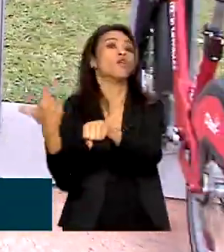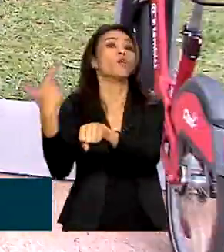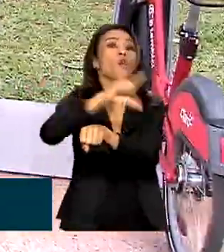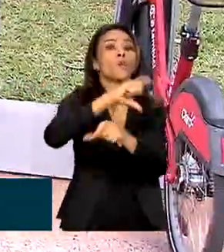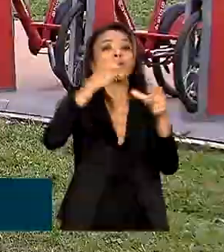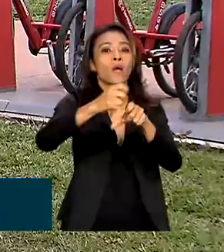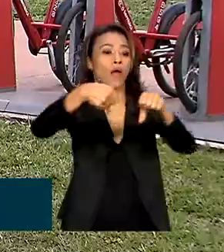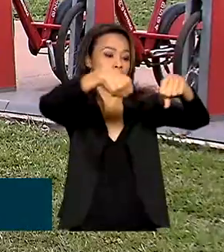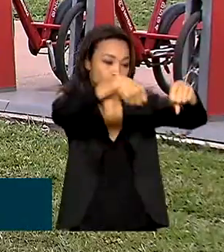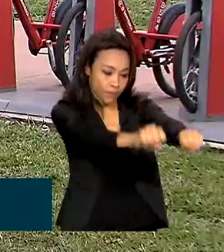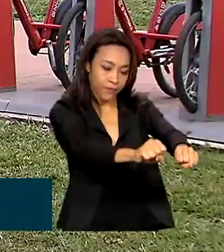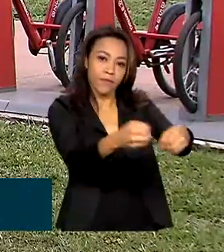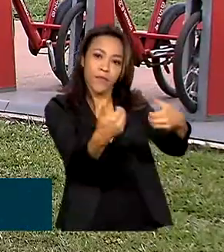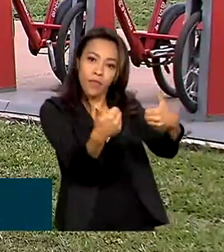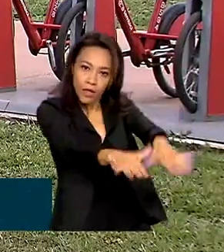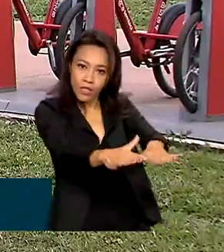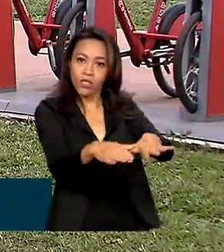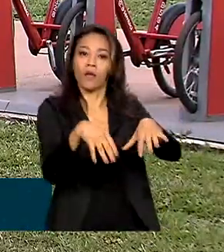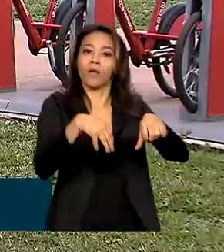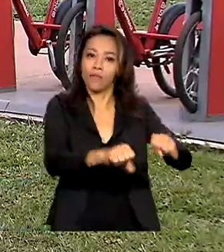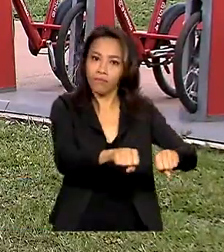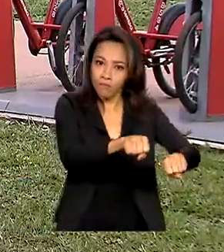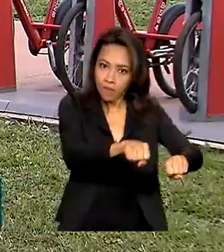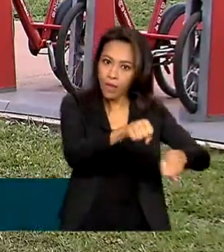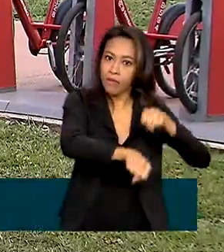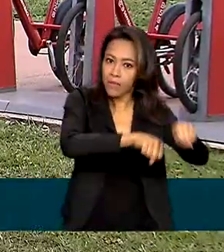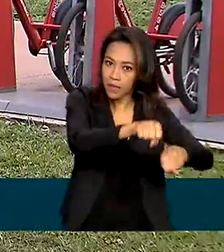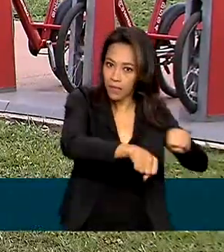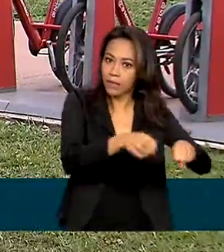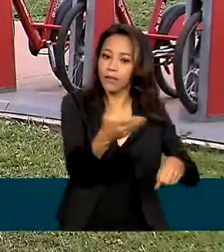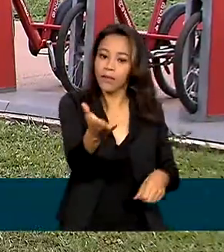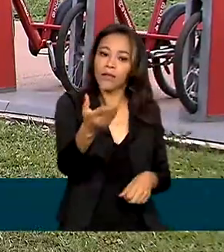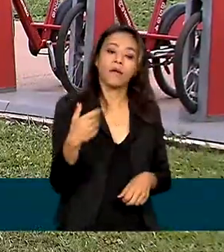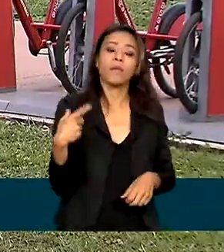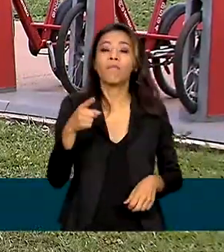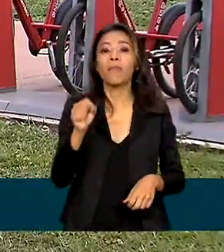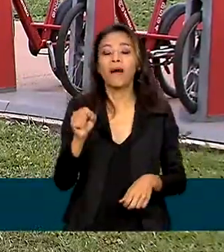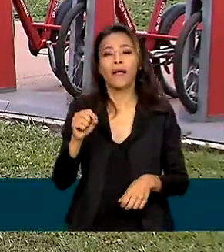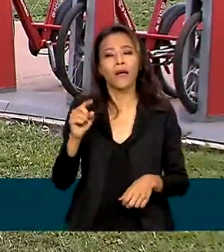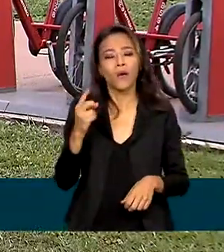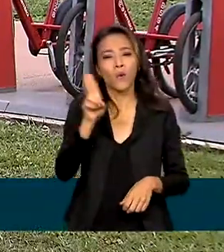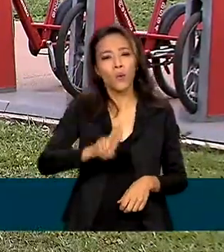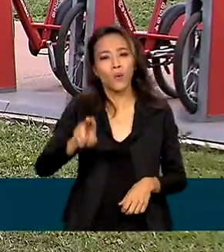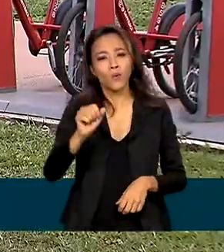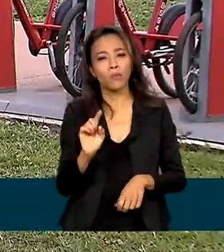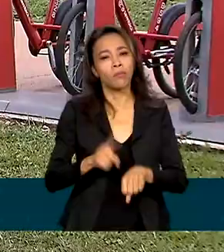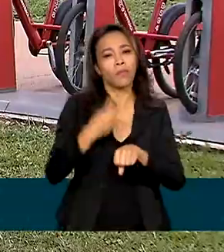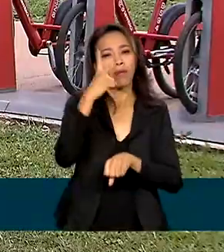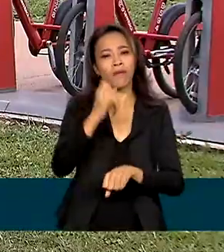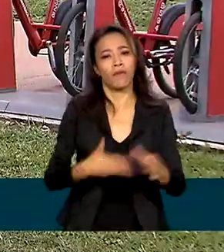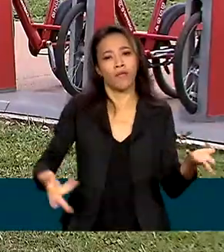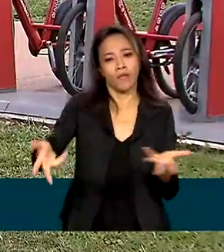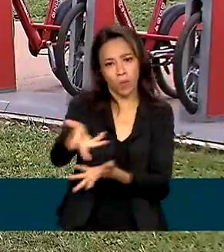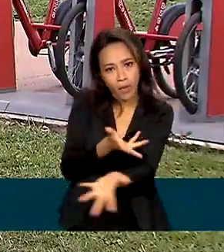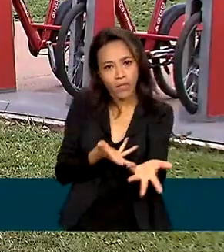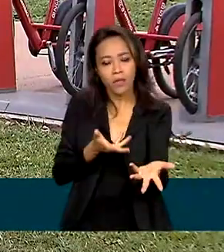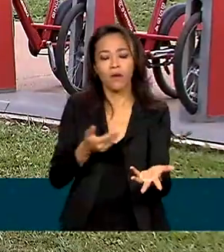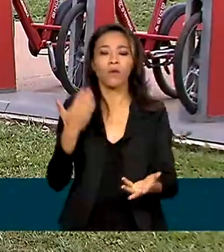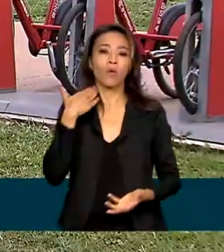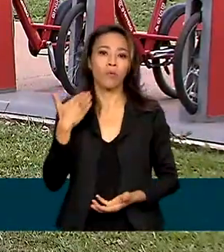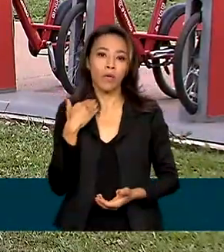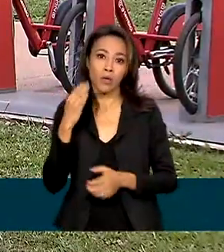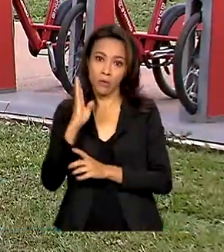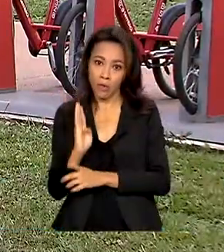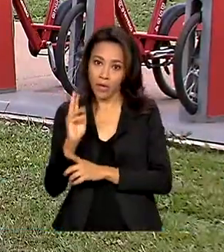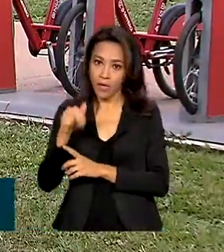outro ponto. Para incentivar o uso dessas bicicletas compartilhadas, pela primeira vez, o BNDES aprovou financiamento para